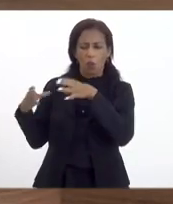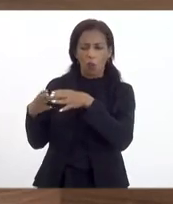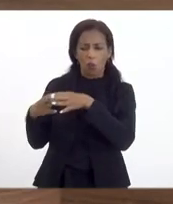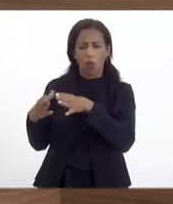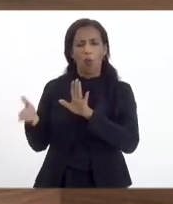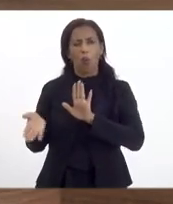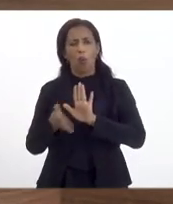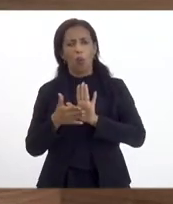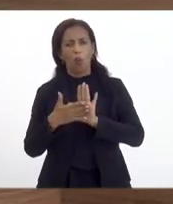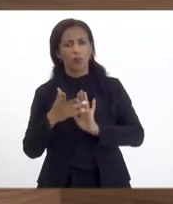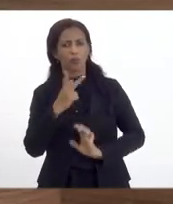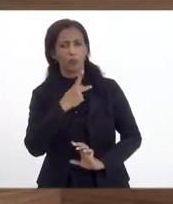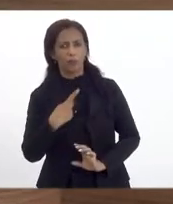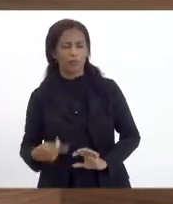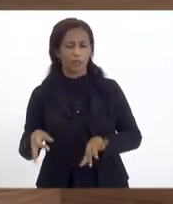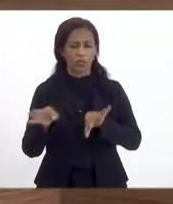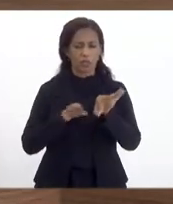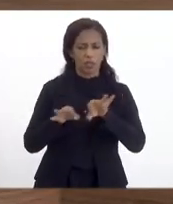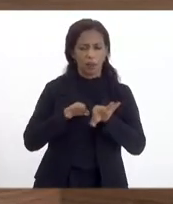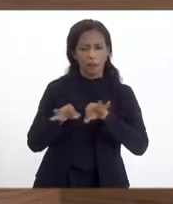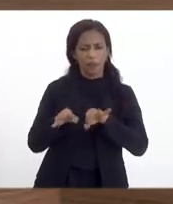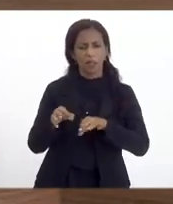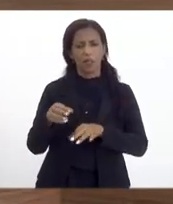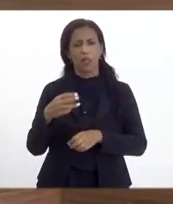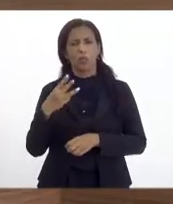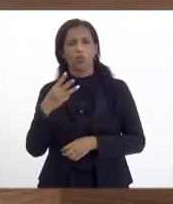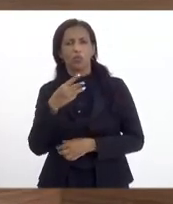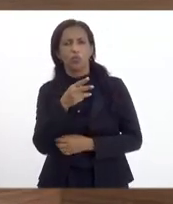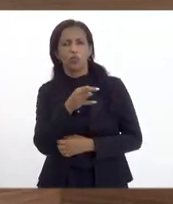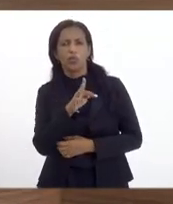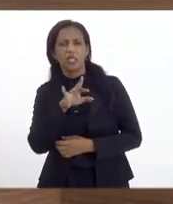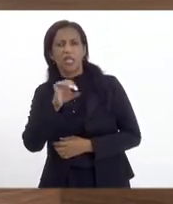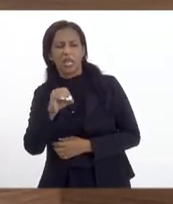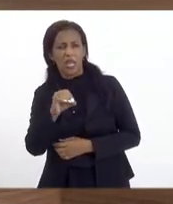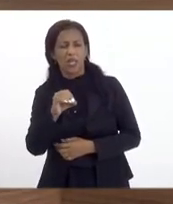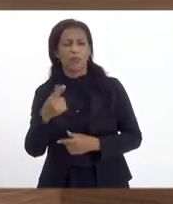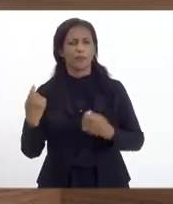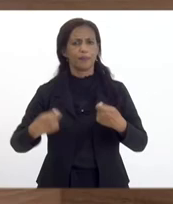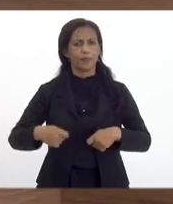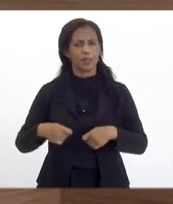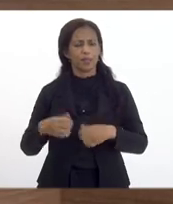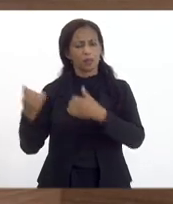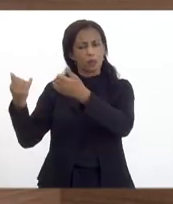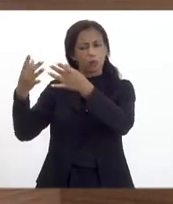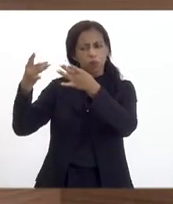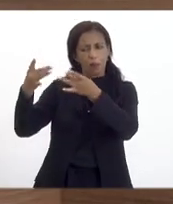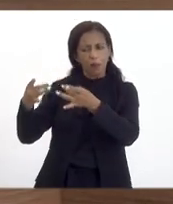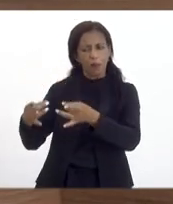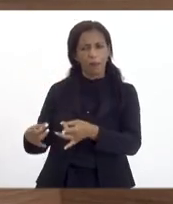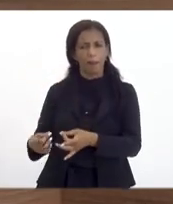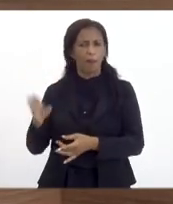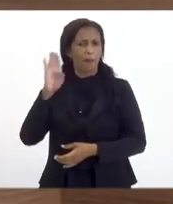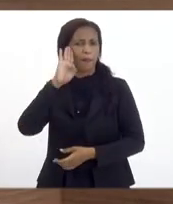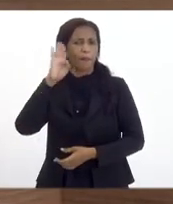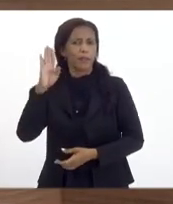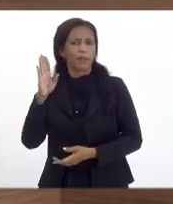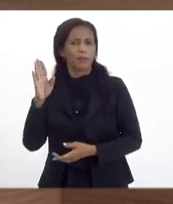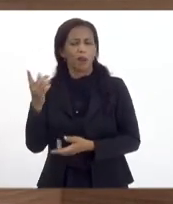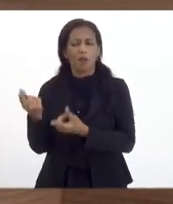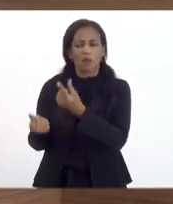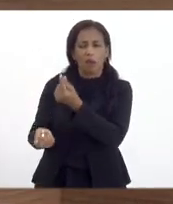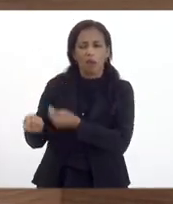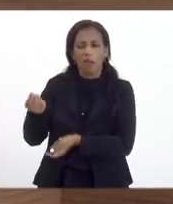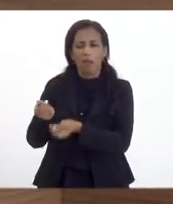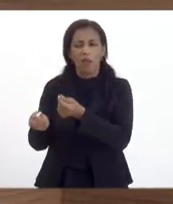presidente e a secretária executiva, elaborar o planejamento para o TRIEN 2022-2024, definir os projetos prioritários, captar recursos para a